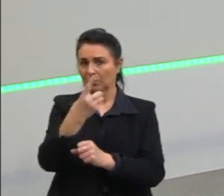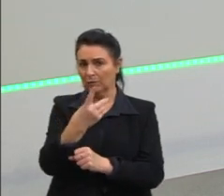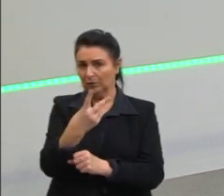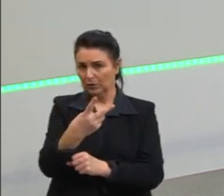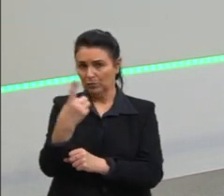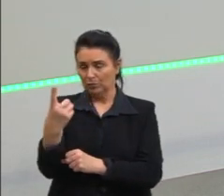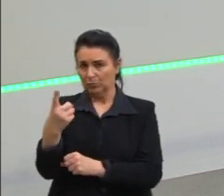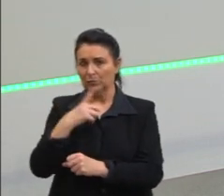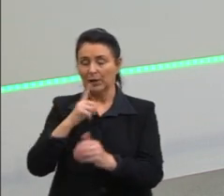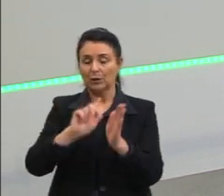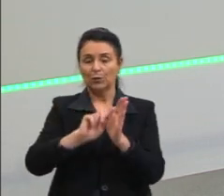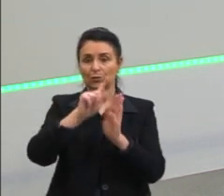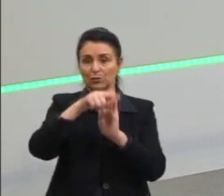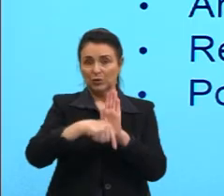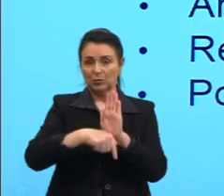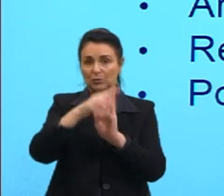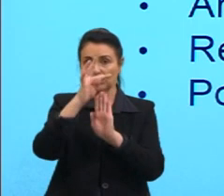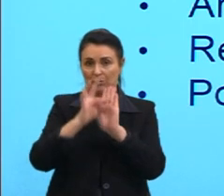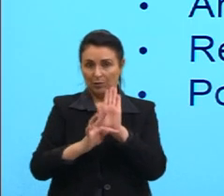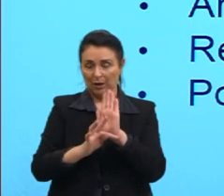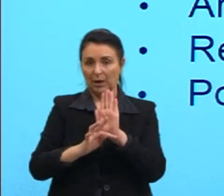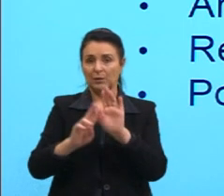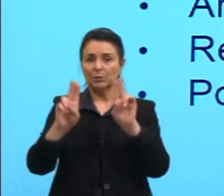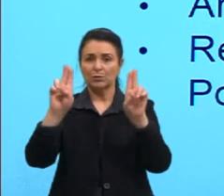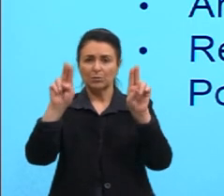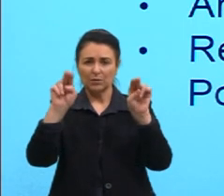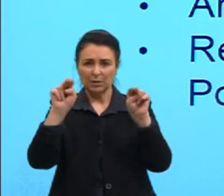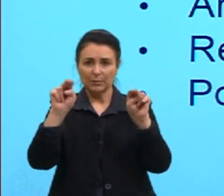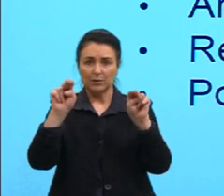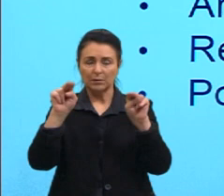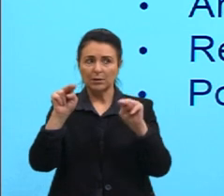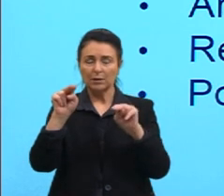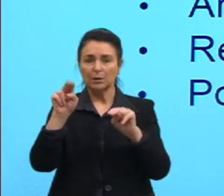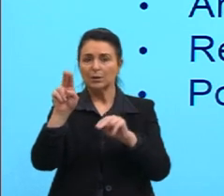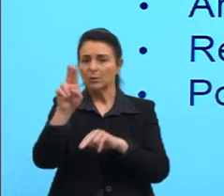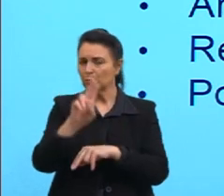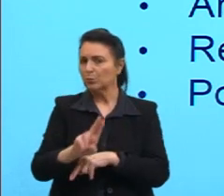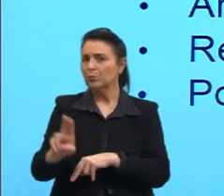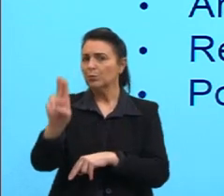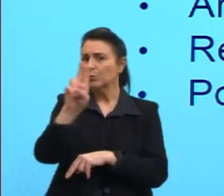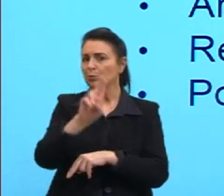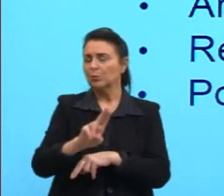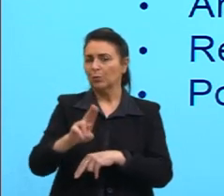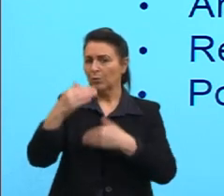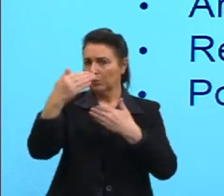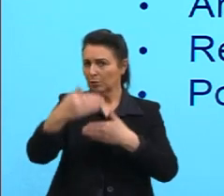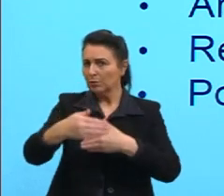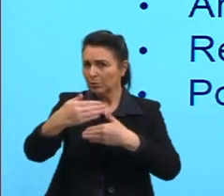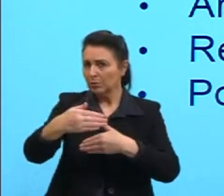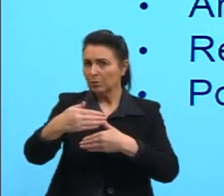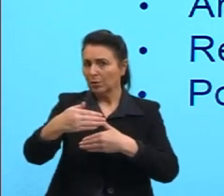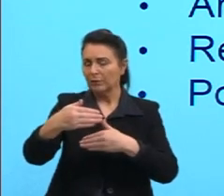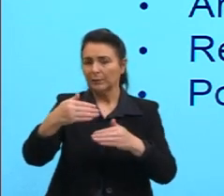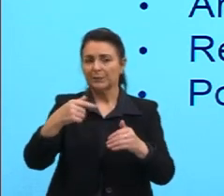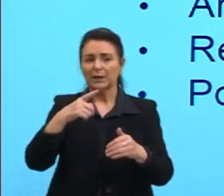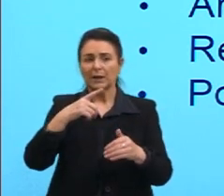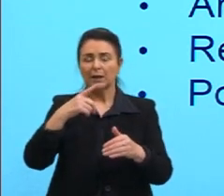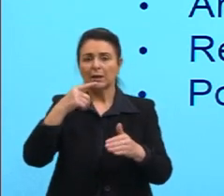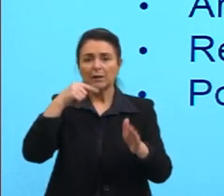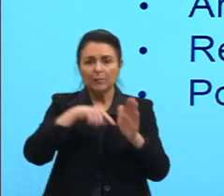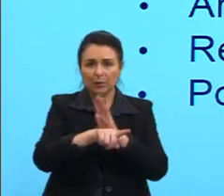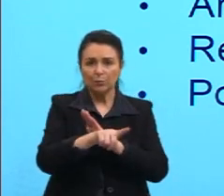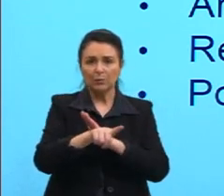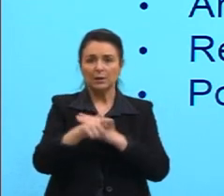os gêneros textuais e as temáticas que foram utilizadas nas questões de língua